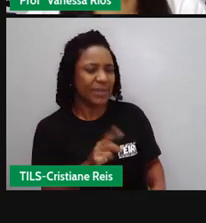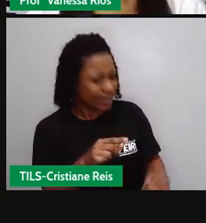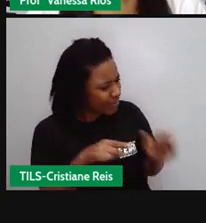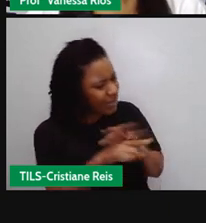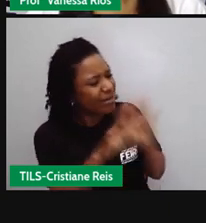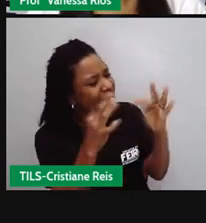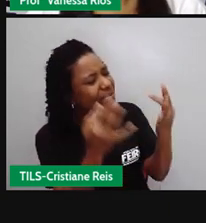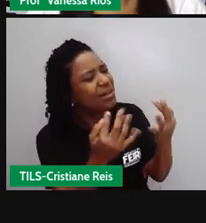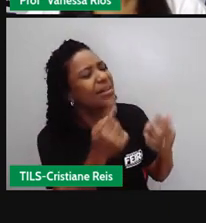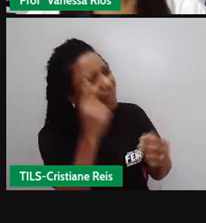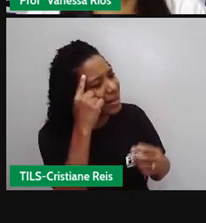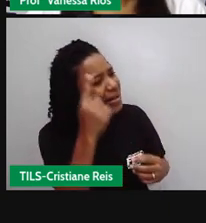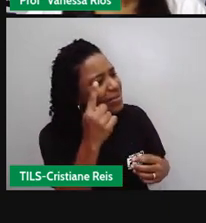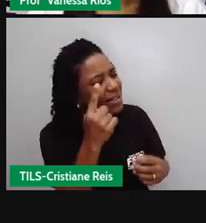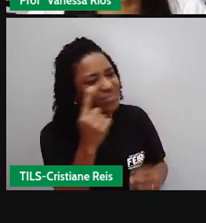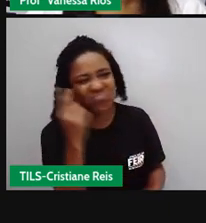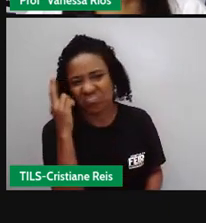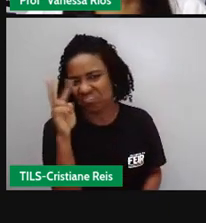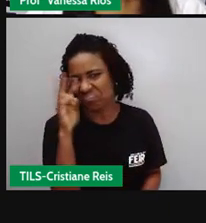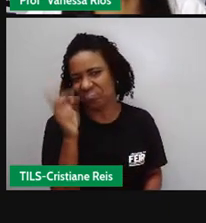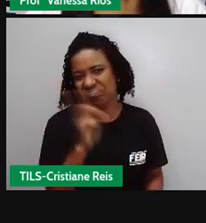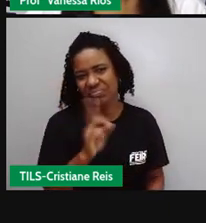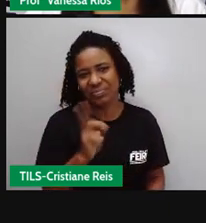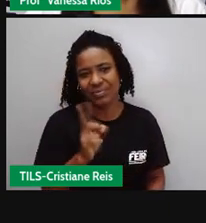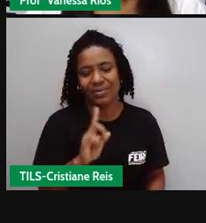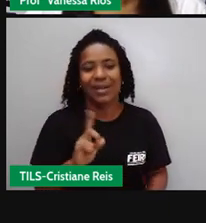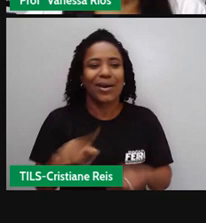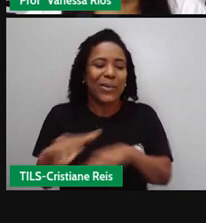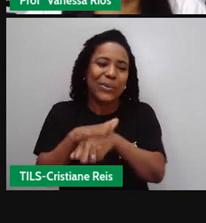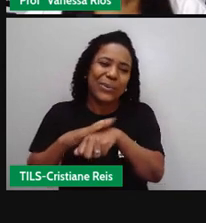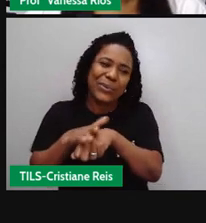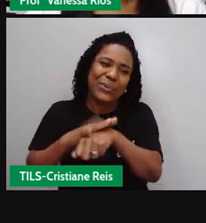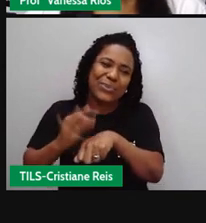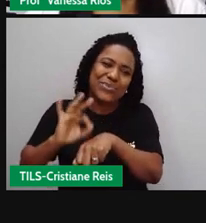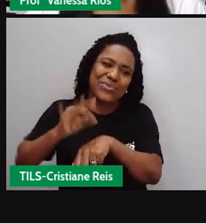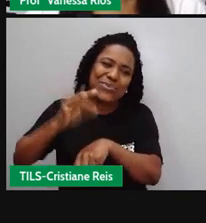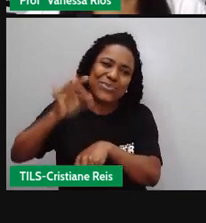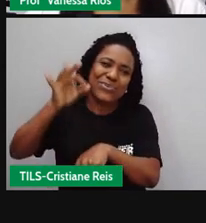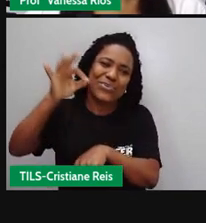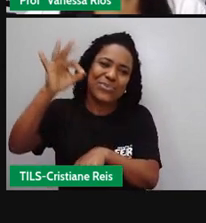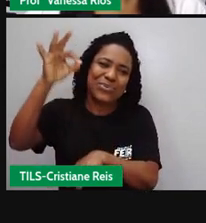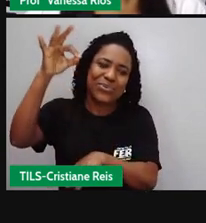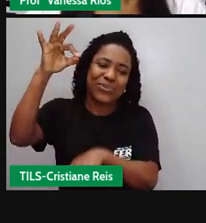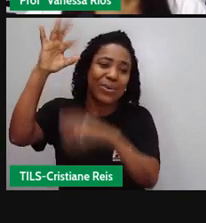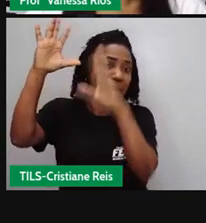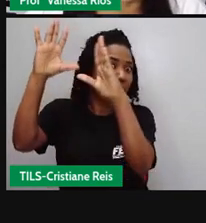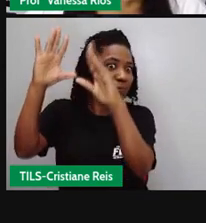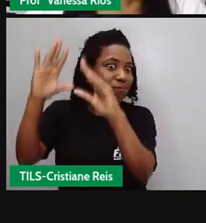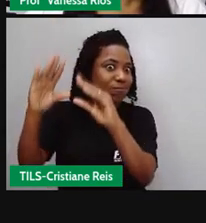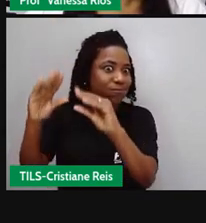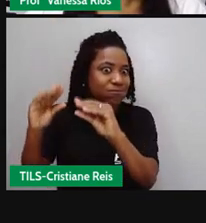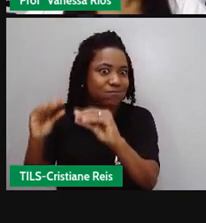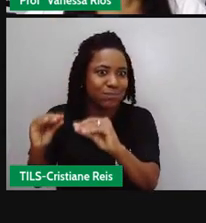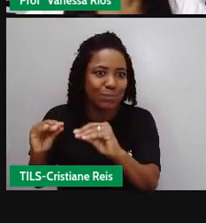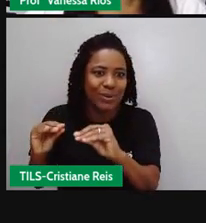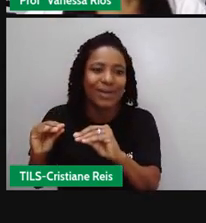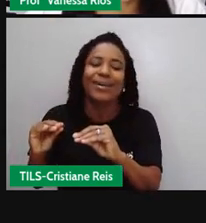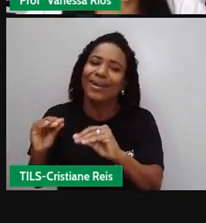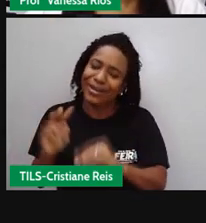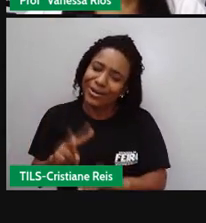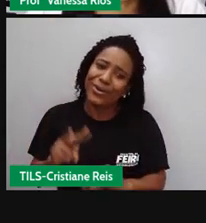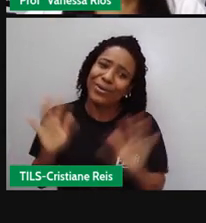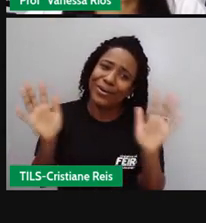escurecer então ele se levantou e disse que precisava ir embora não